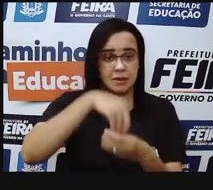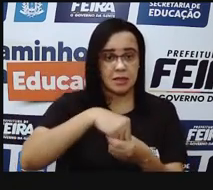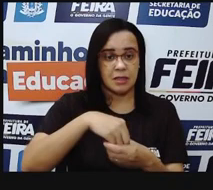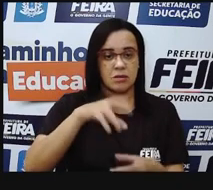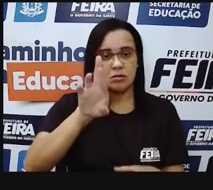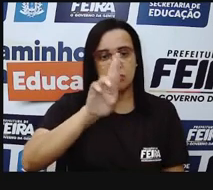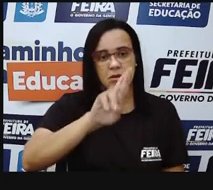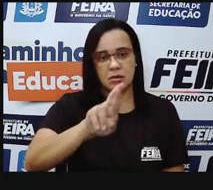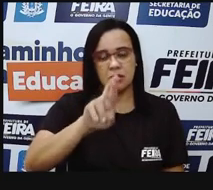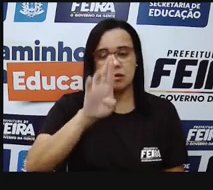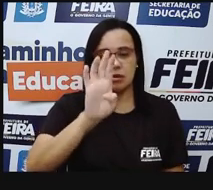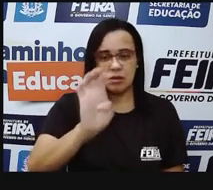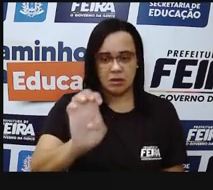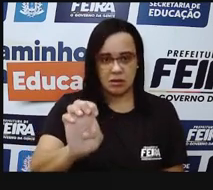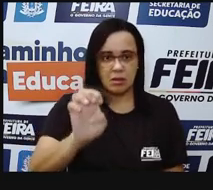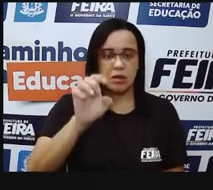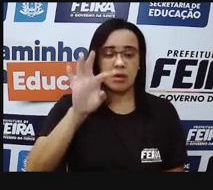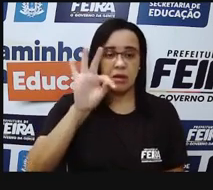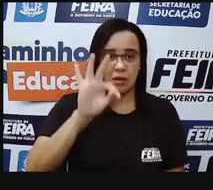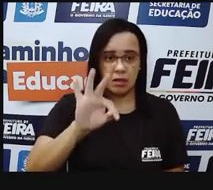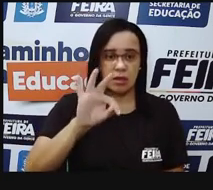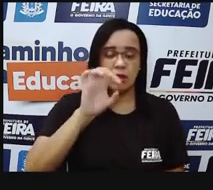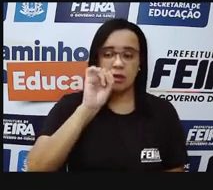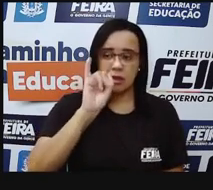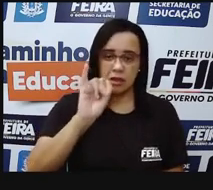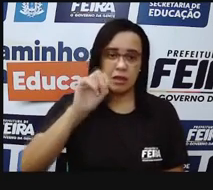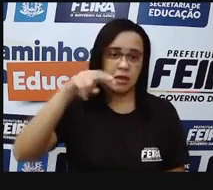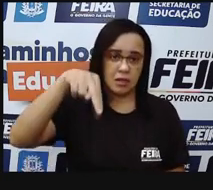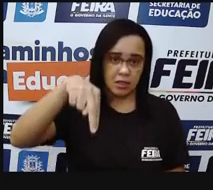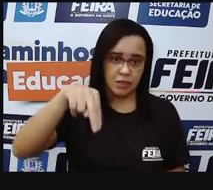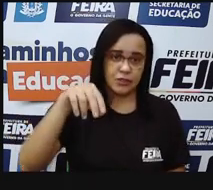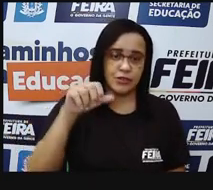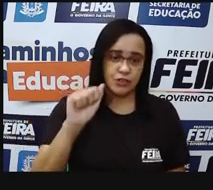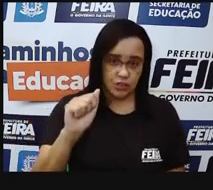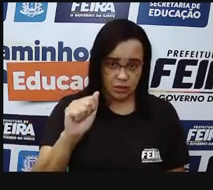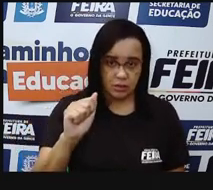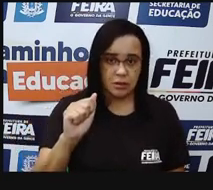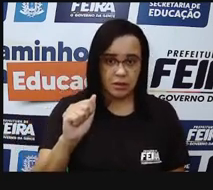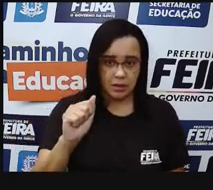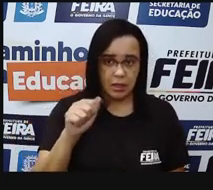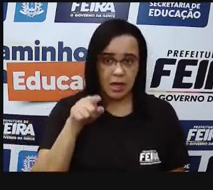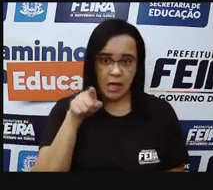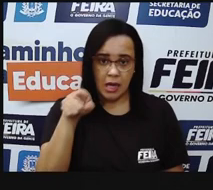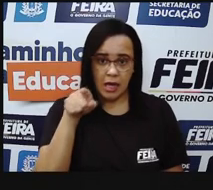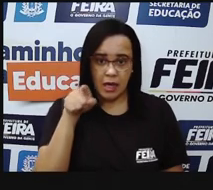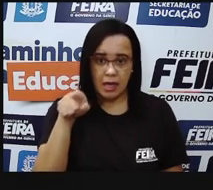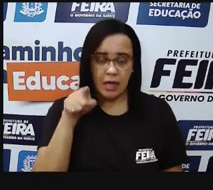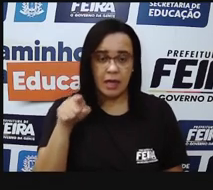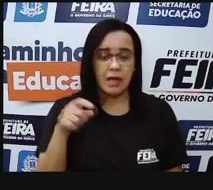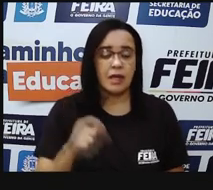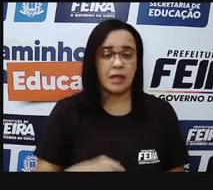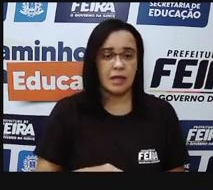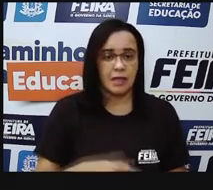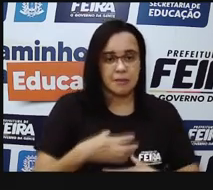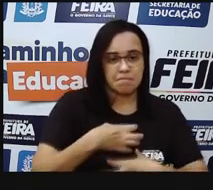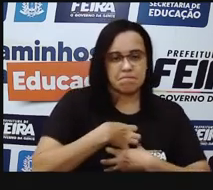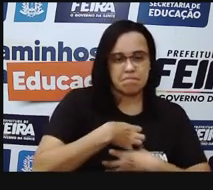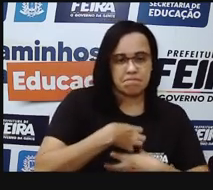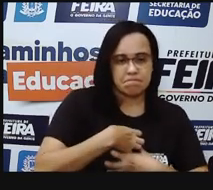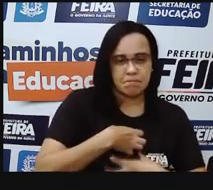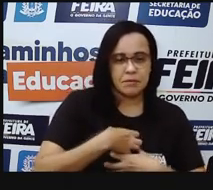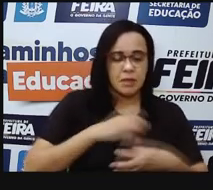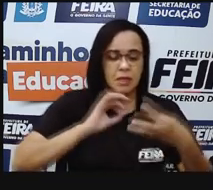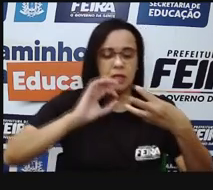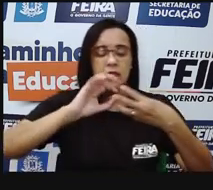interpretação da luz, da imagem, tá? Essa luz, ela vai gerar um estímulo em células que